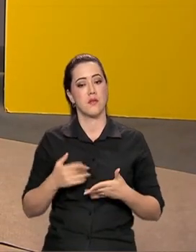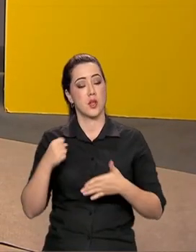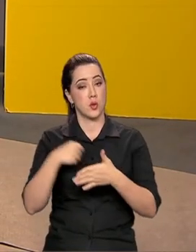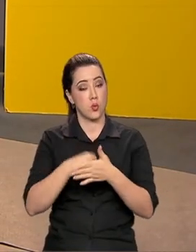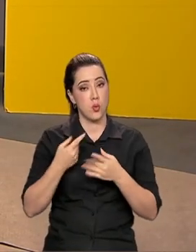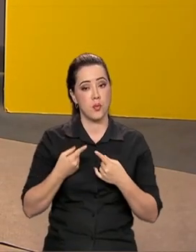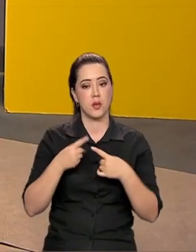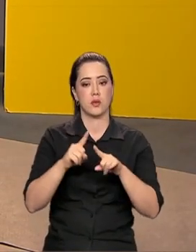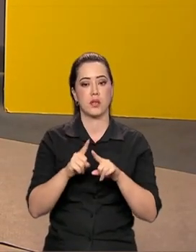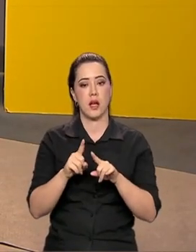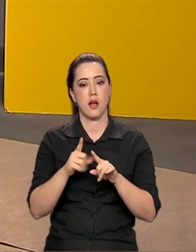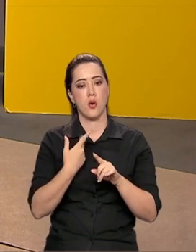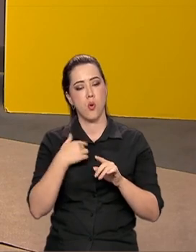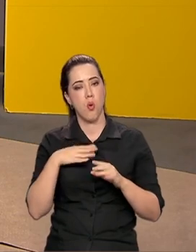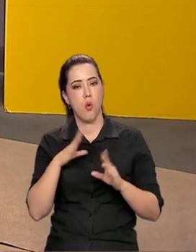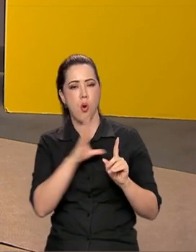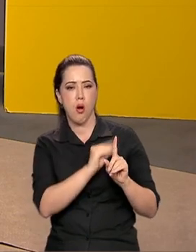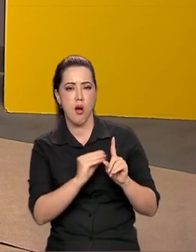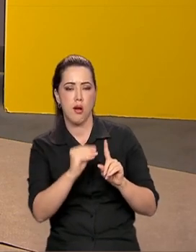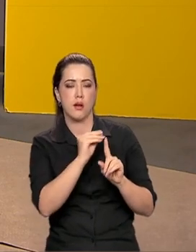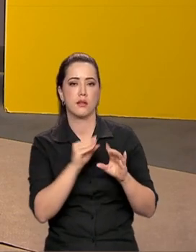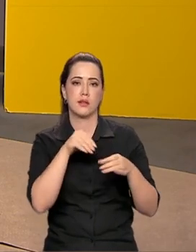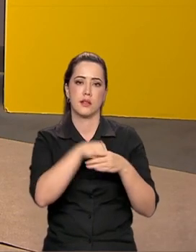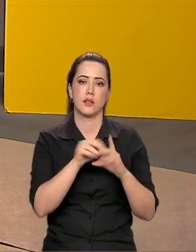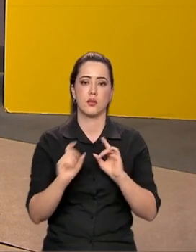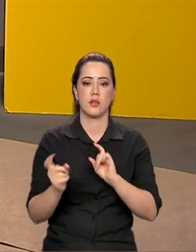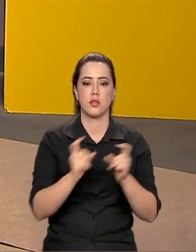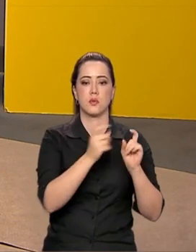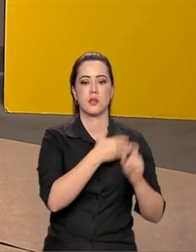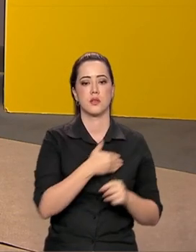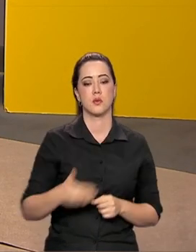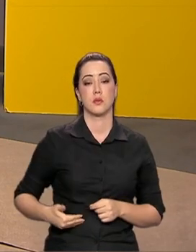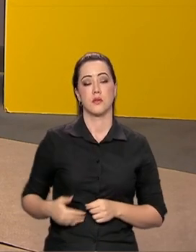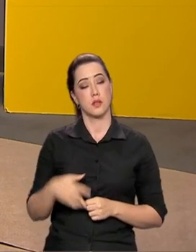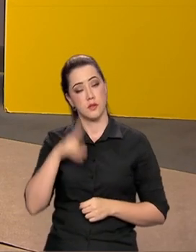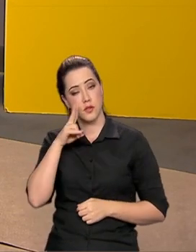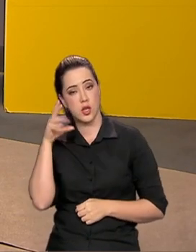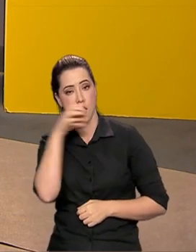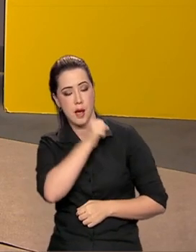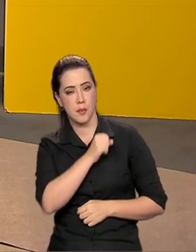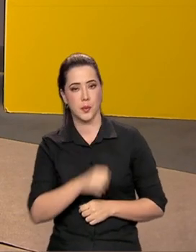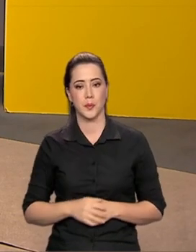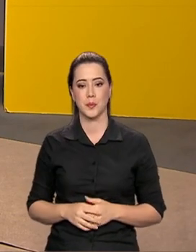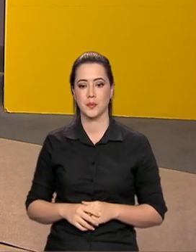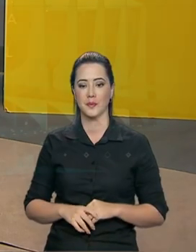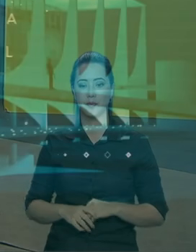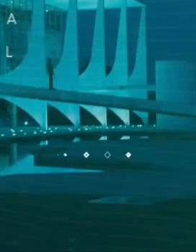de assédio e discriminação na administração pública federal. É rapidinho, não saia daí.